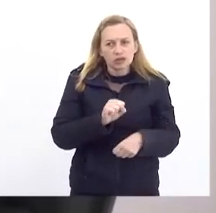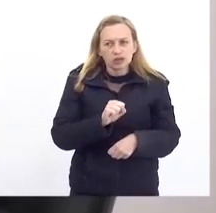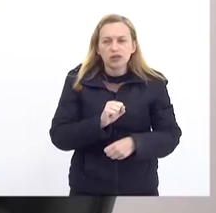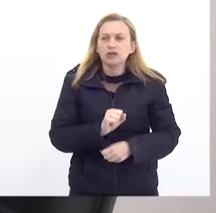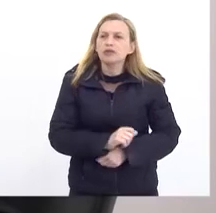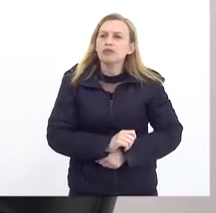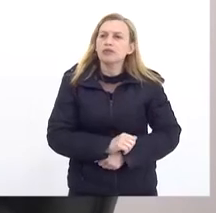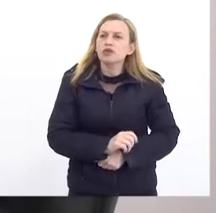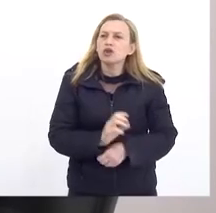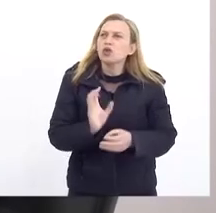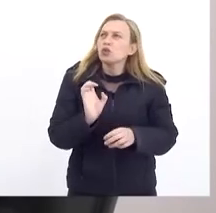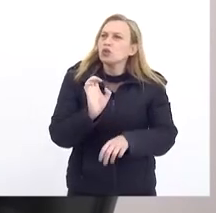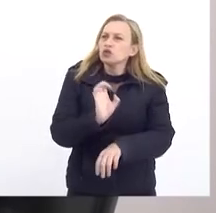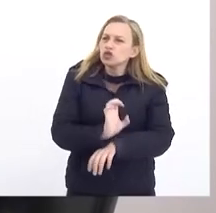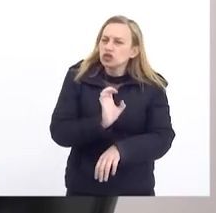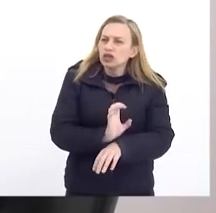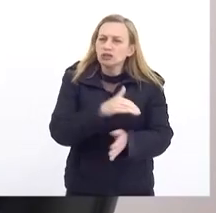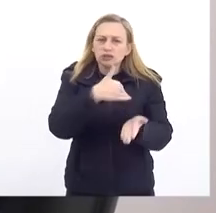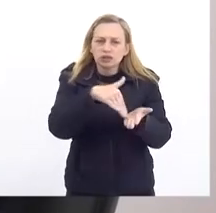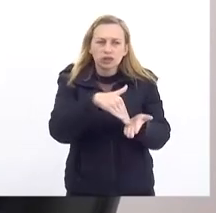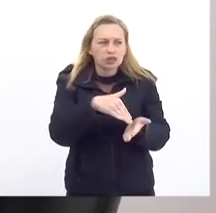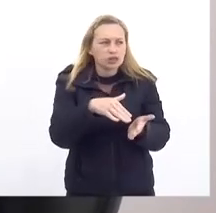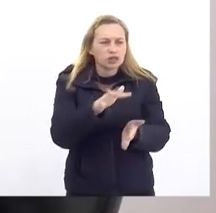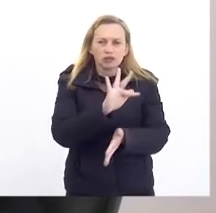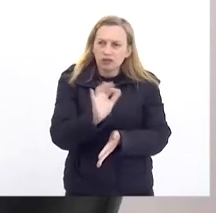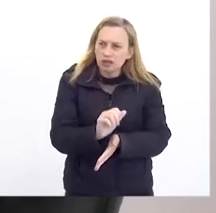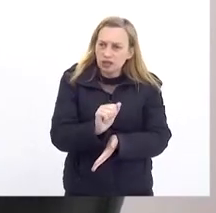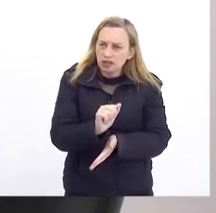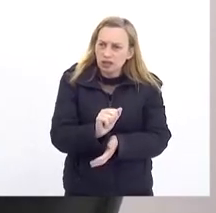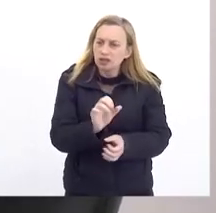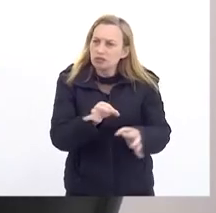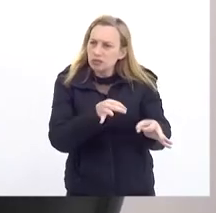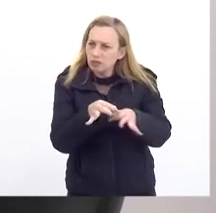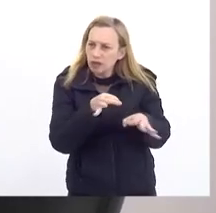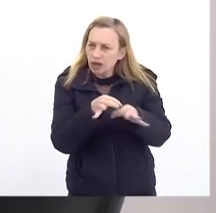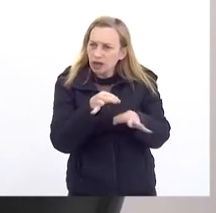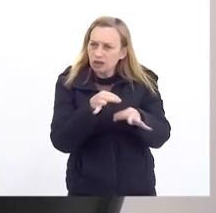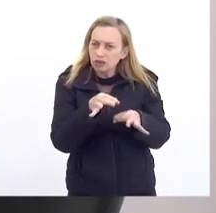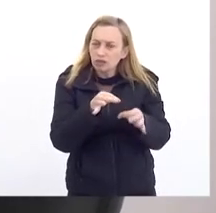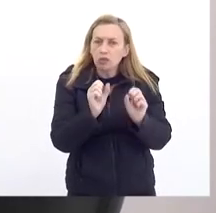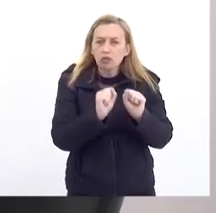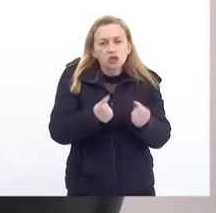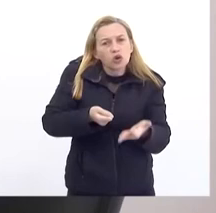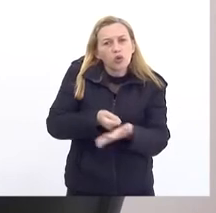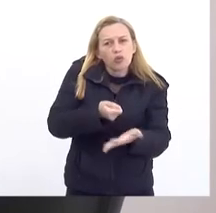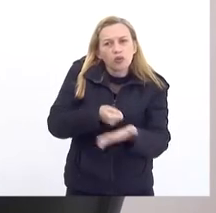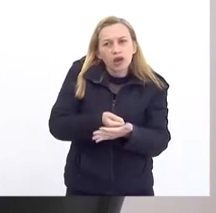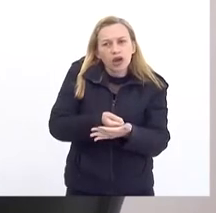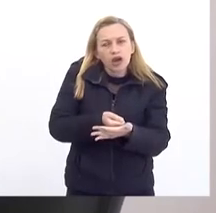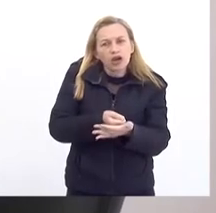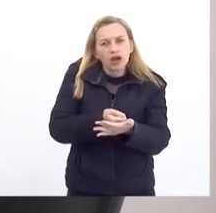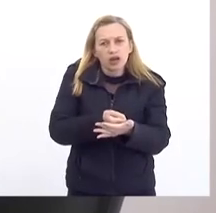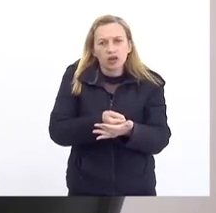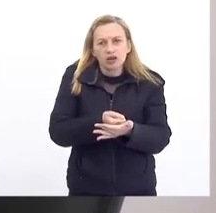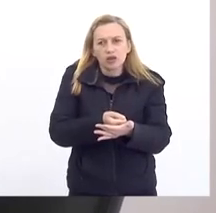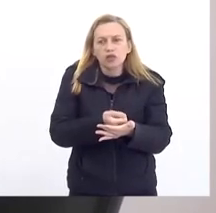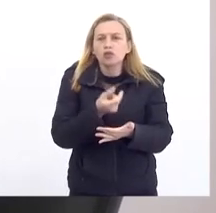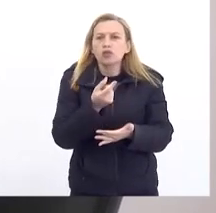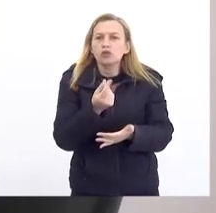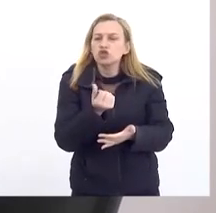o Estado O que a Secretaria De Fazenda Tem feito Para poder Cobrar Esse imposto Devido Essa